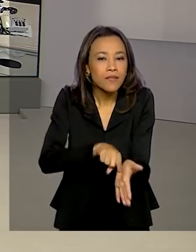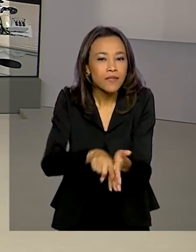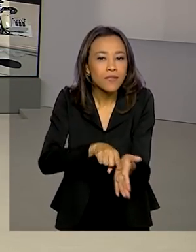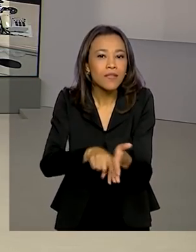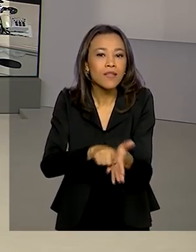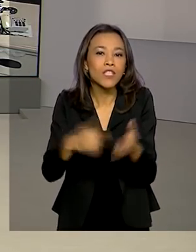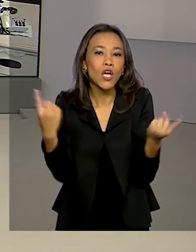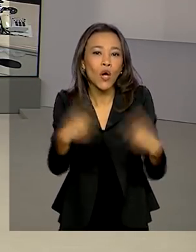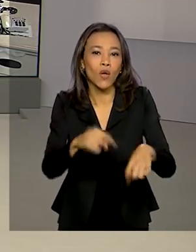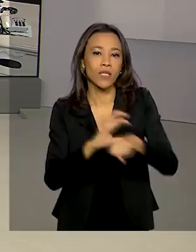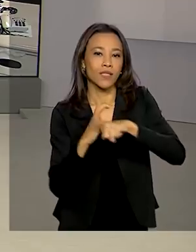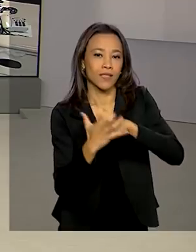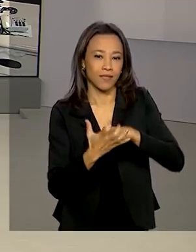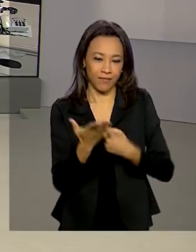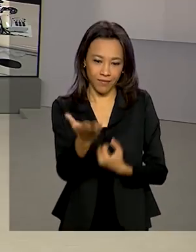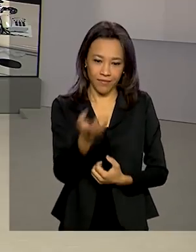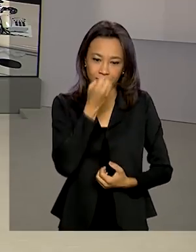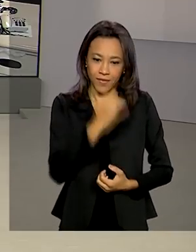dia.